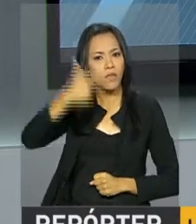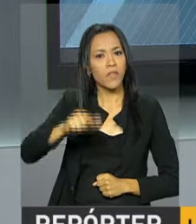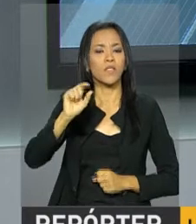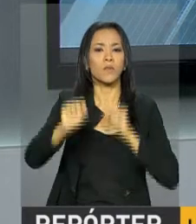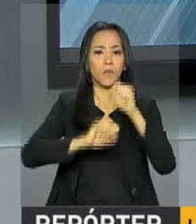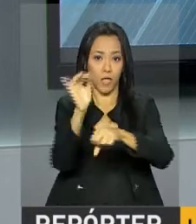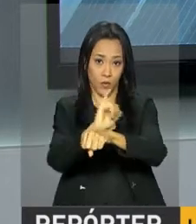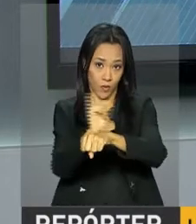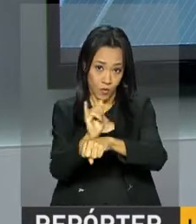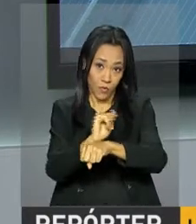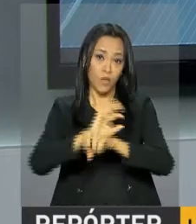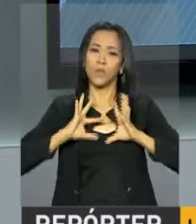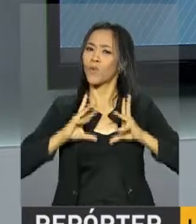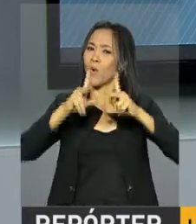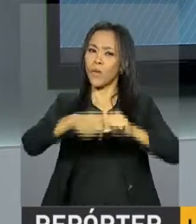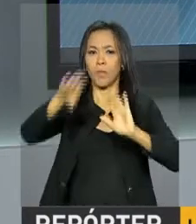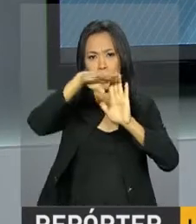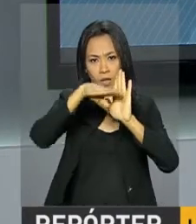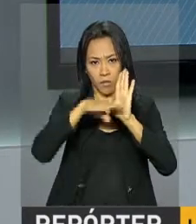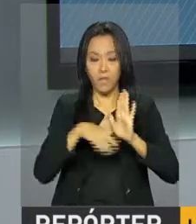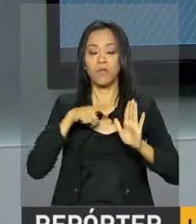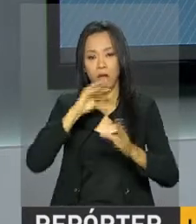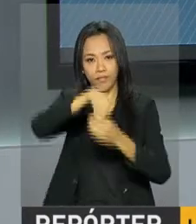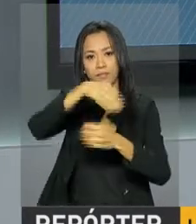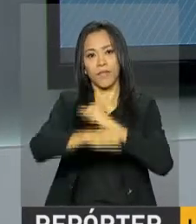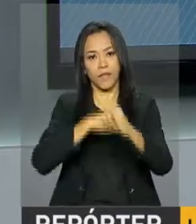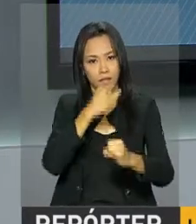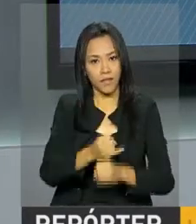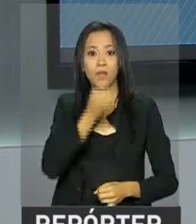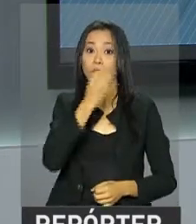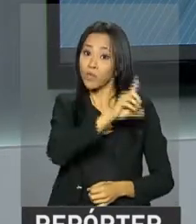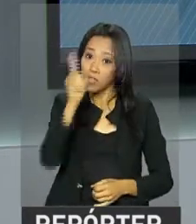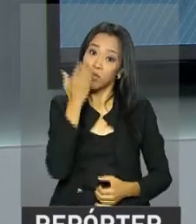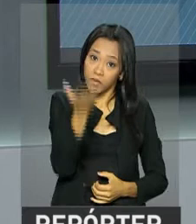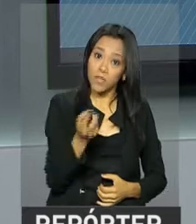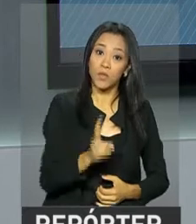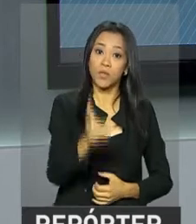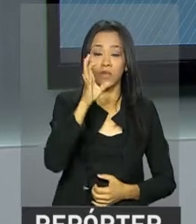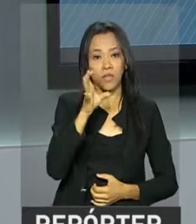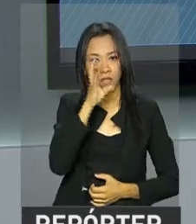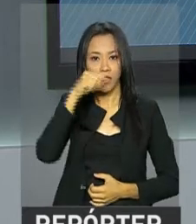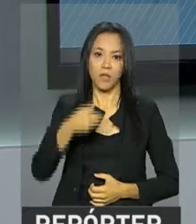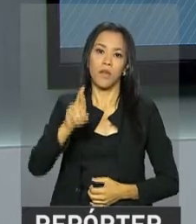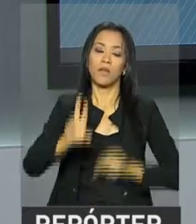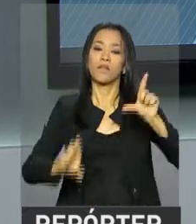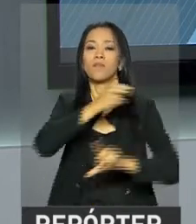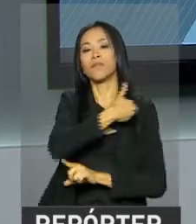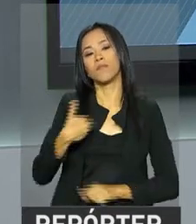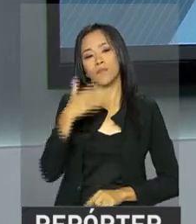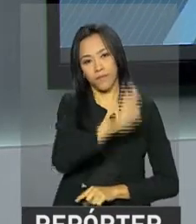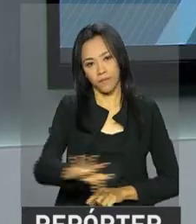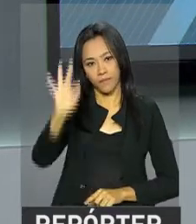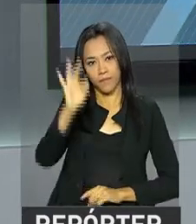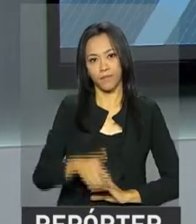também no YouTube. Toda a nossa programação também está na internet. Um bom dia para você, continue com a gente aqui na NBR, a TV